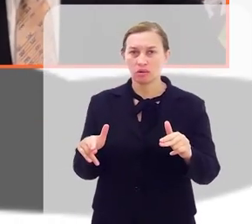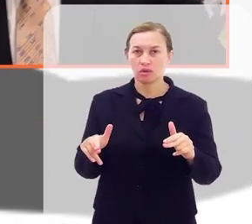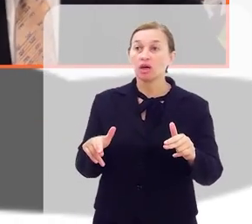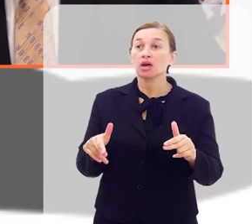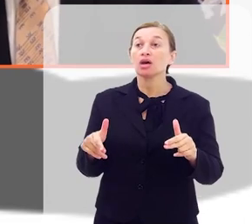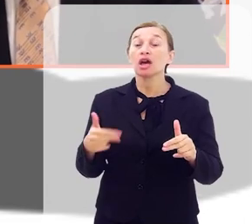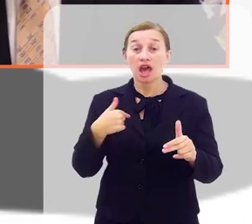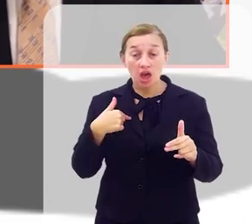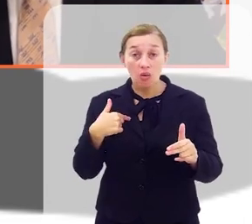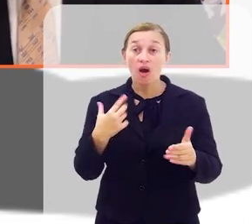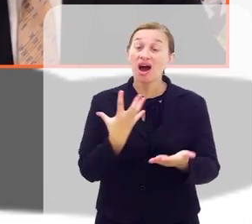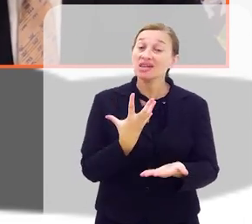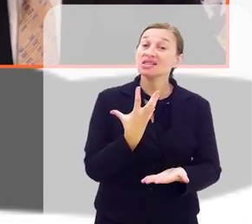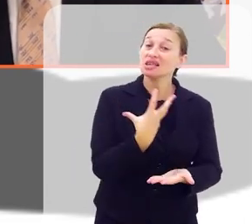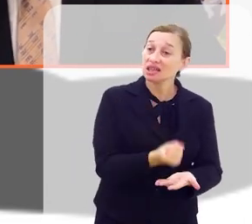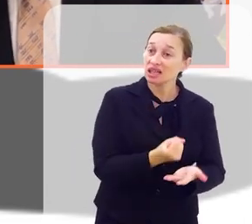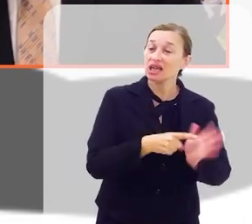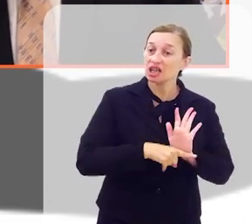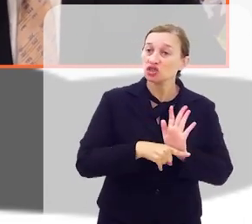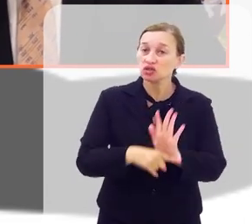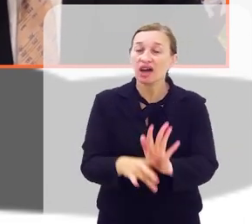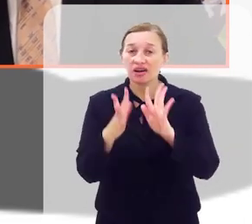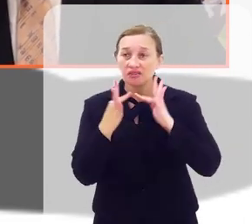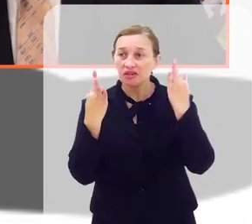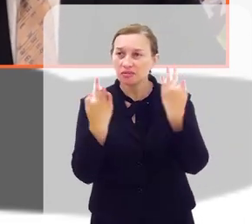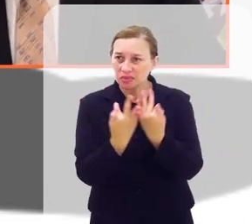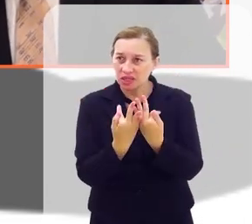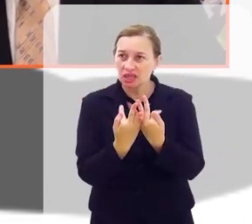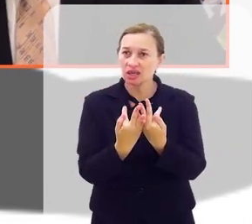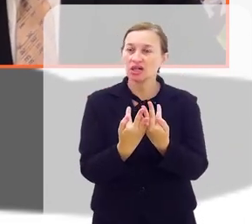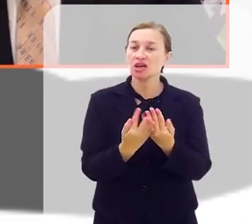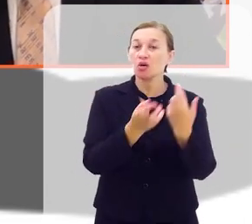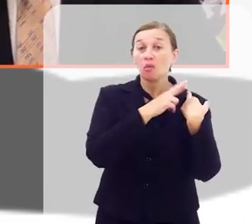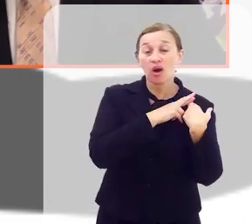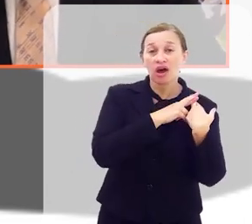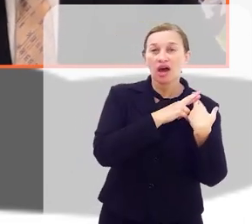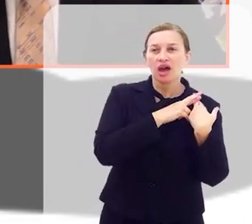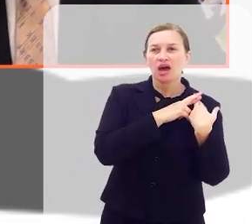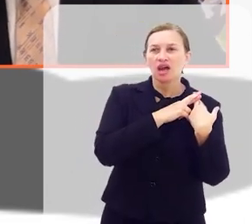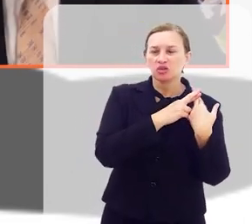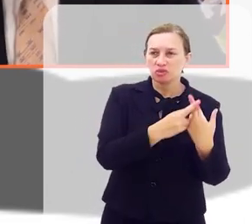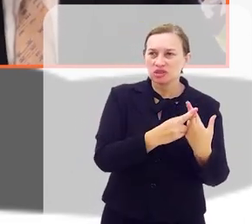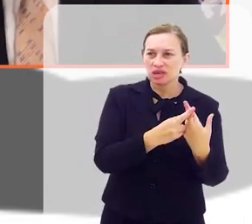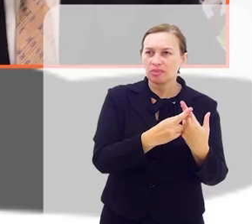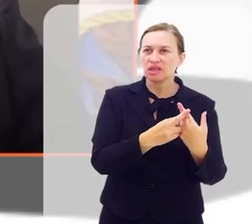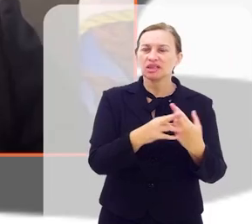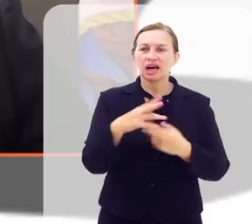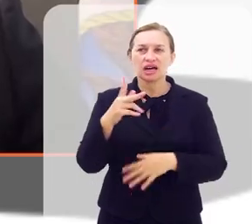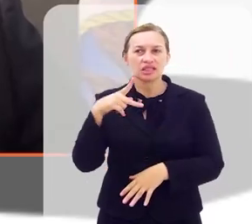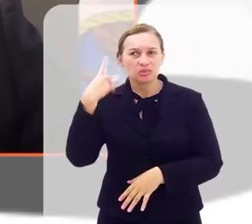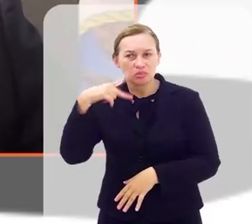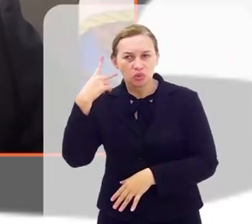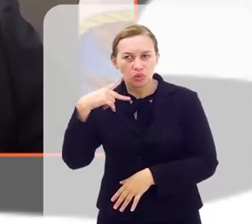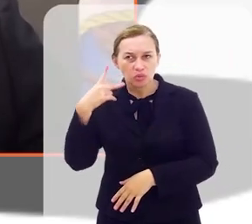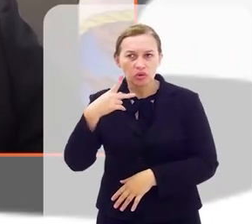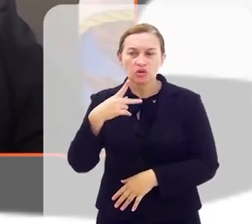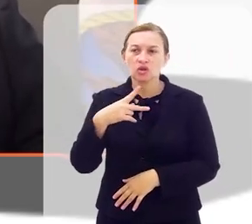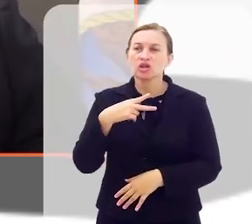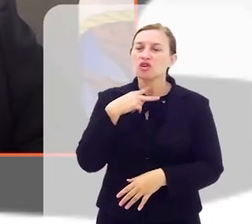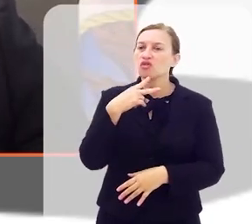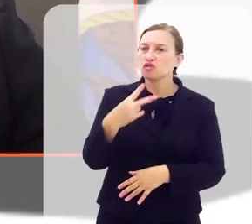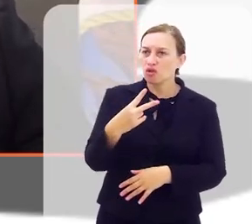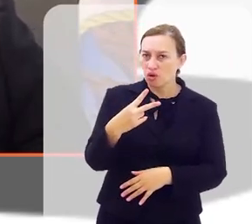Eu comprei a dor destas mães, destas famílias, e como representante na vida pública, eu procuro dar